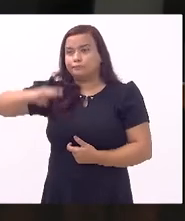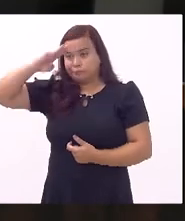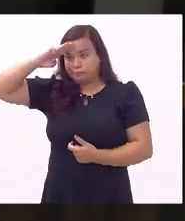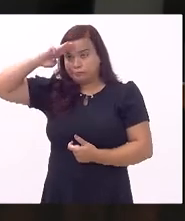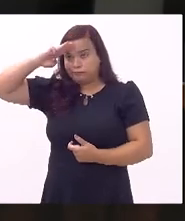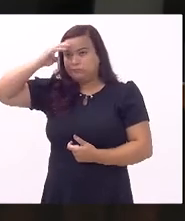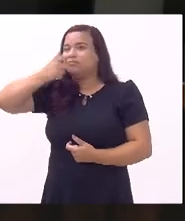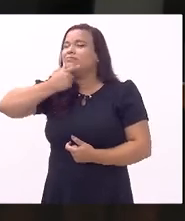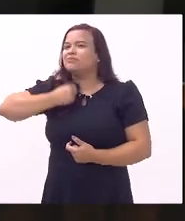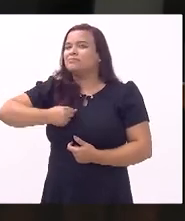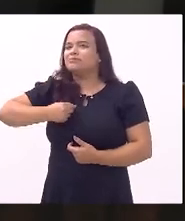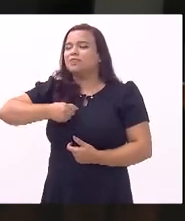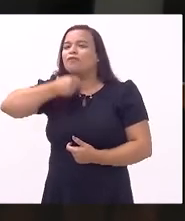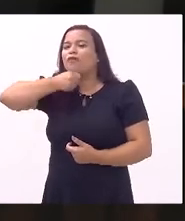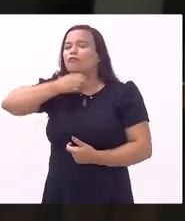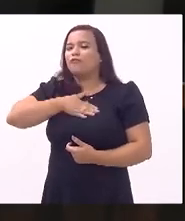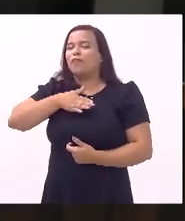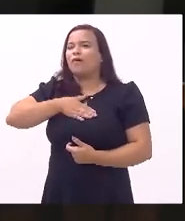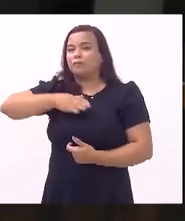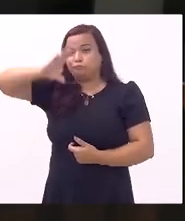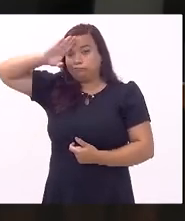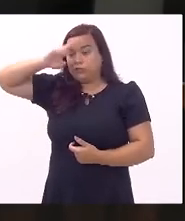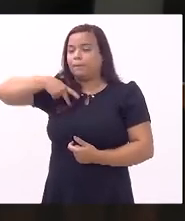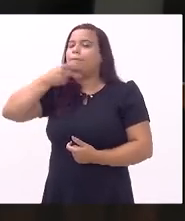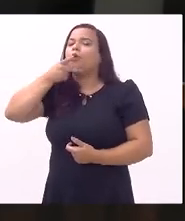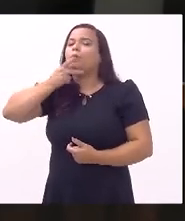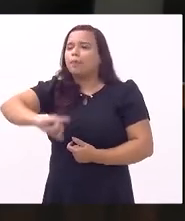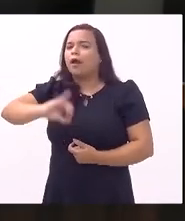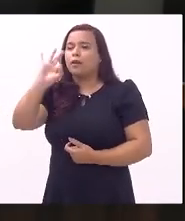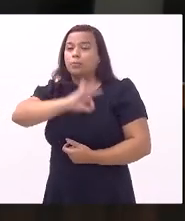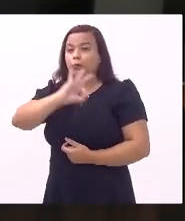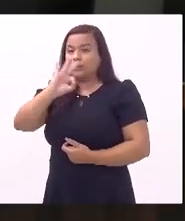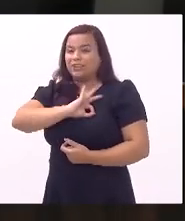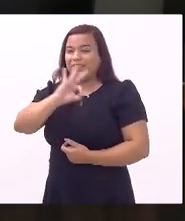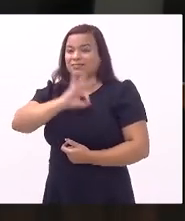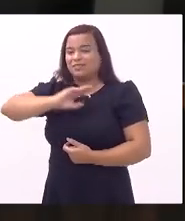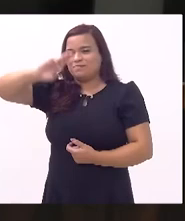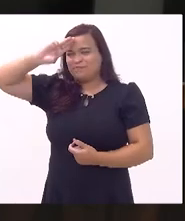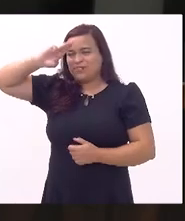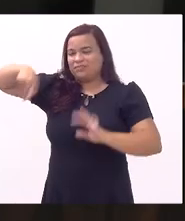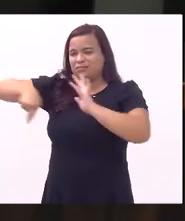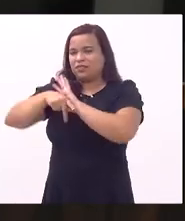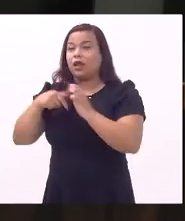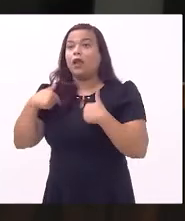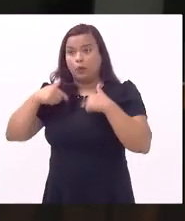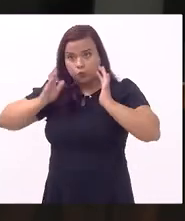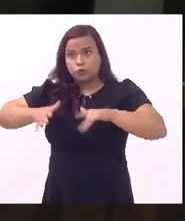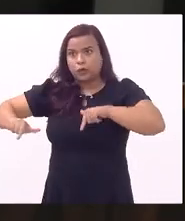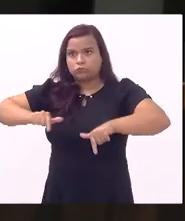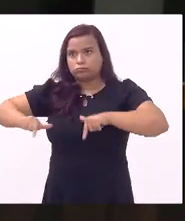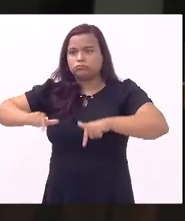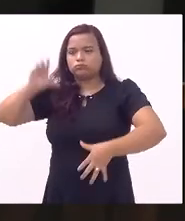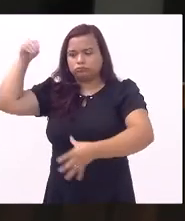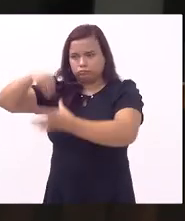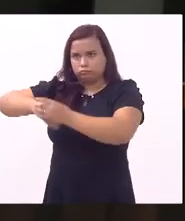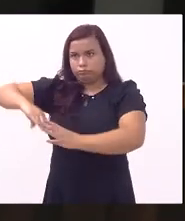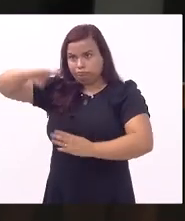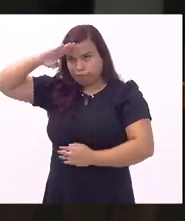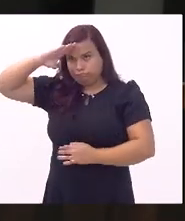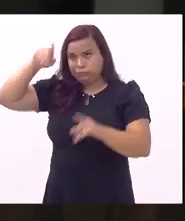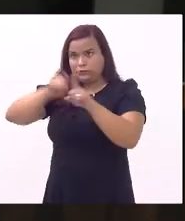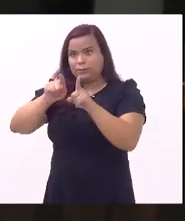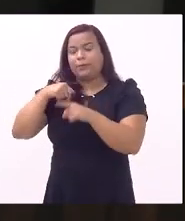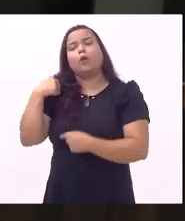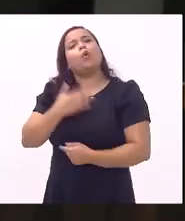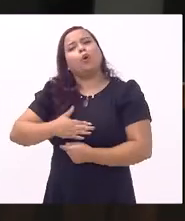do meu pai meu pai é oficial da polícia militar eu fui das forças armadas eu gostaria de saber